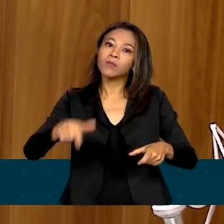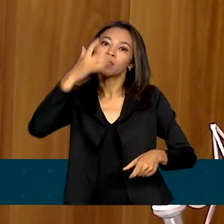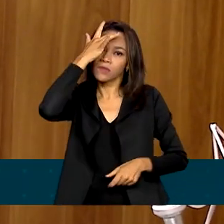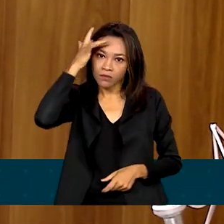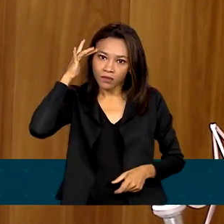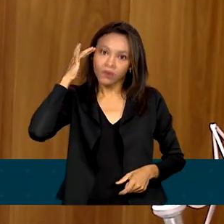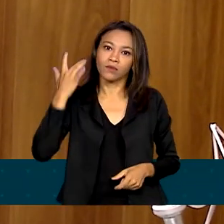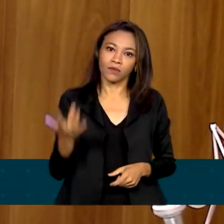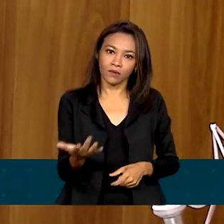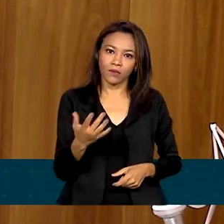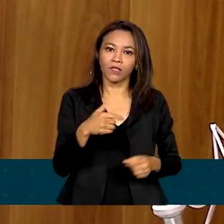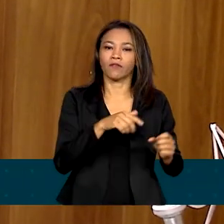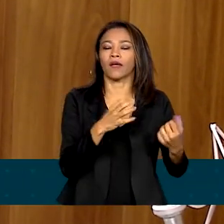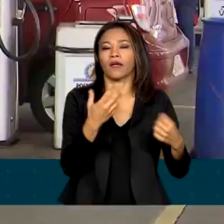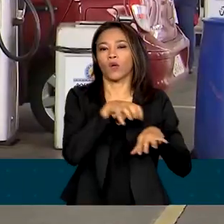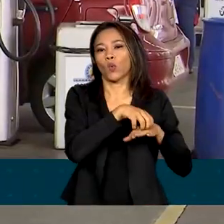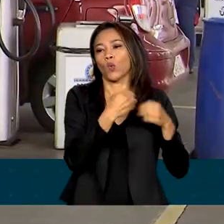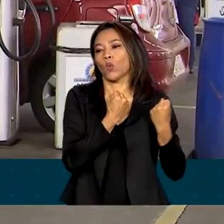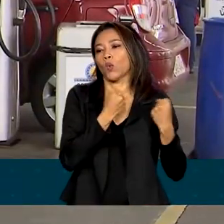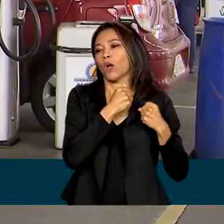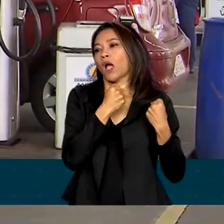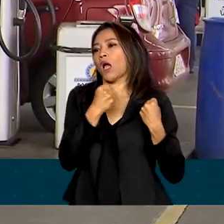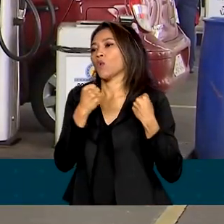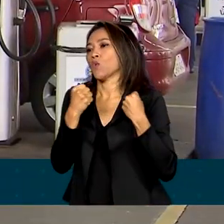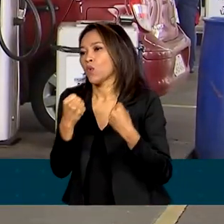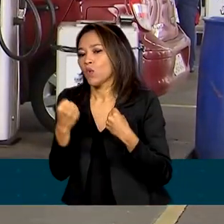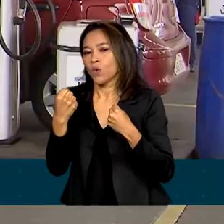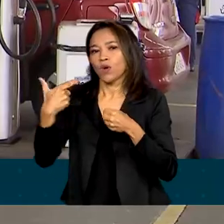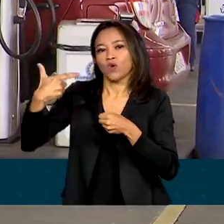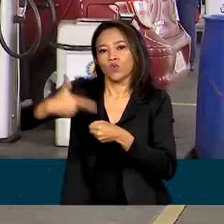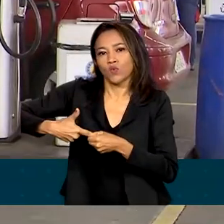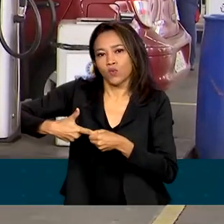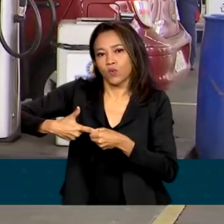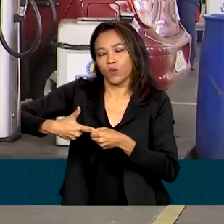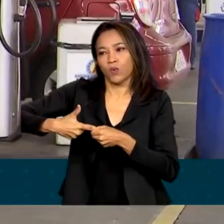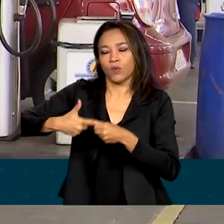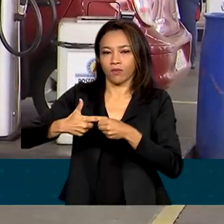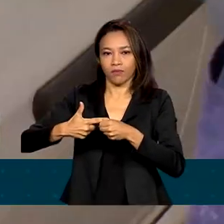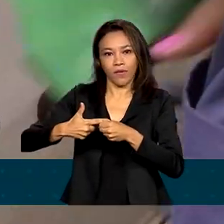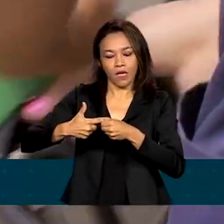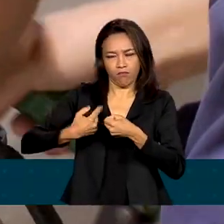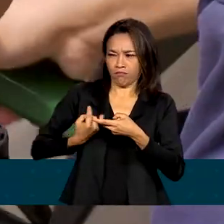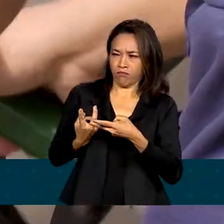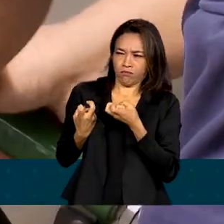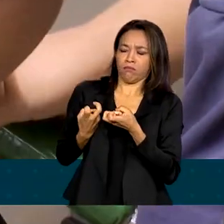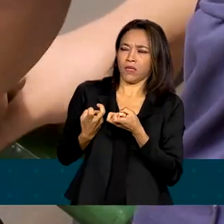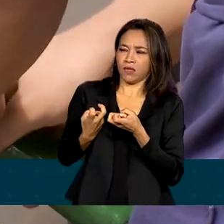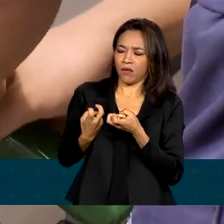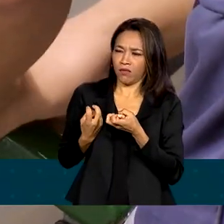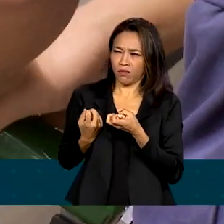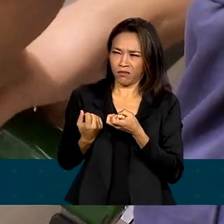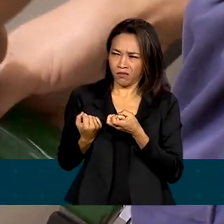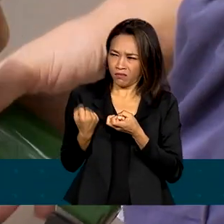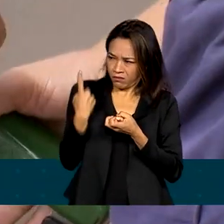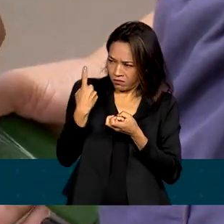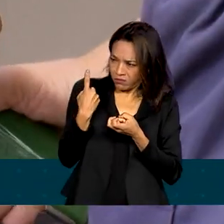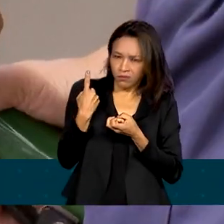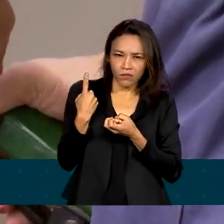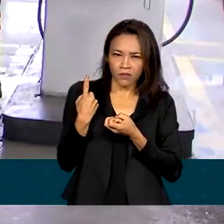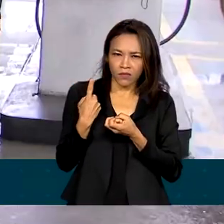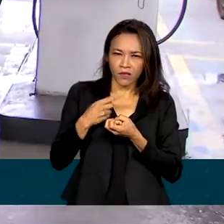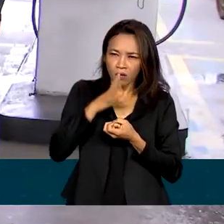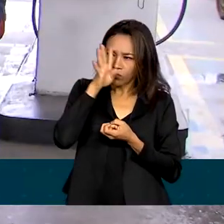fazem, aquele que vai abastecer seu carro lá no posto de gasolina, quando ele percebe, ele sente que aquele aumento ali é